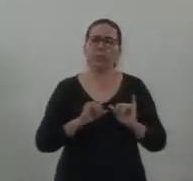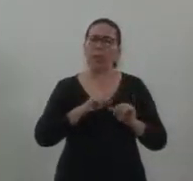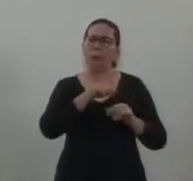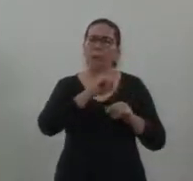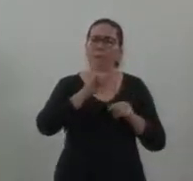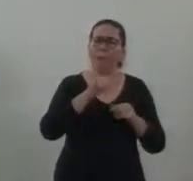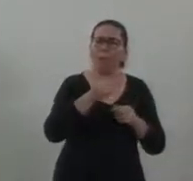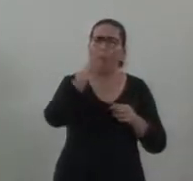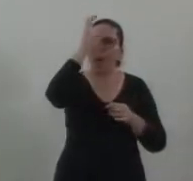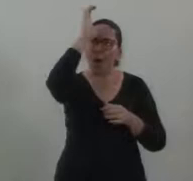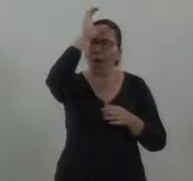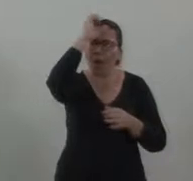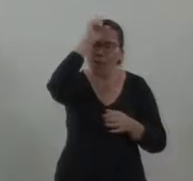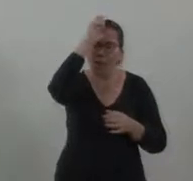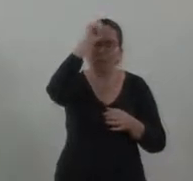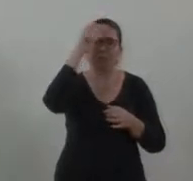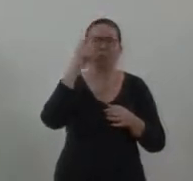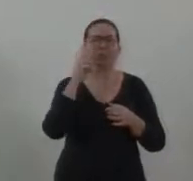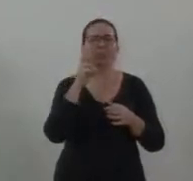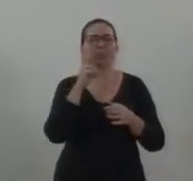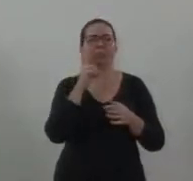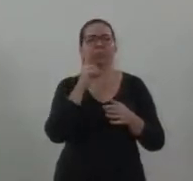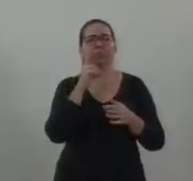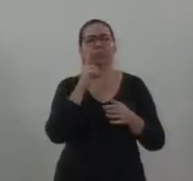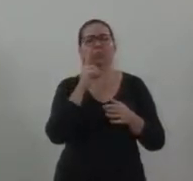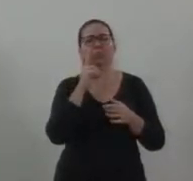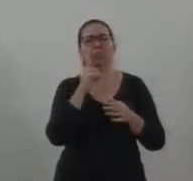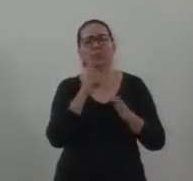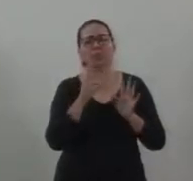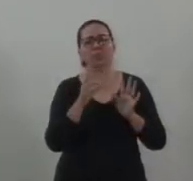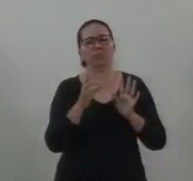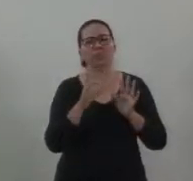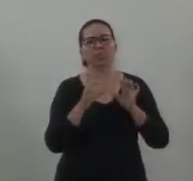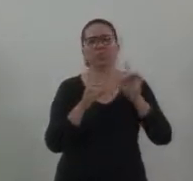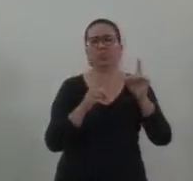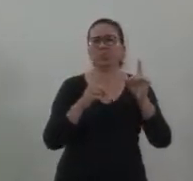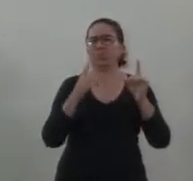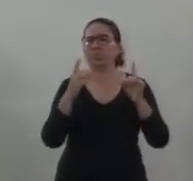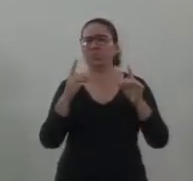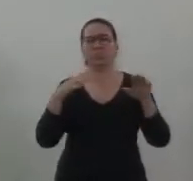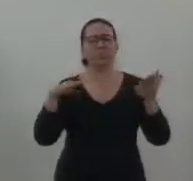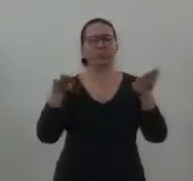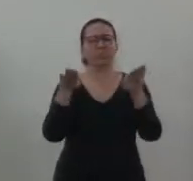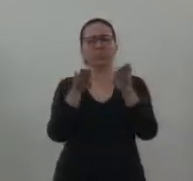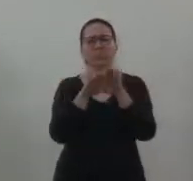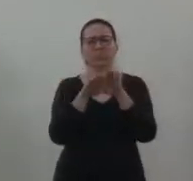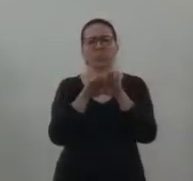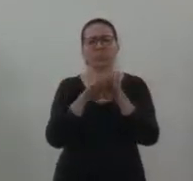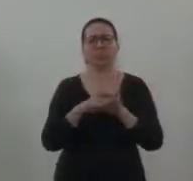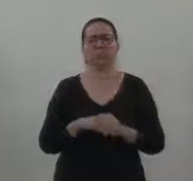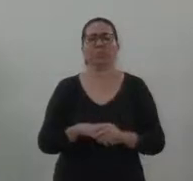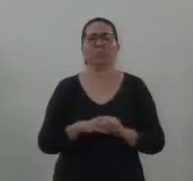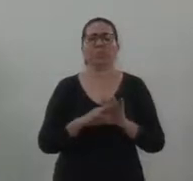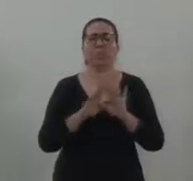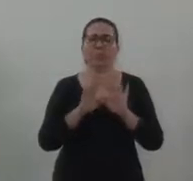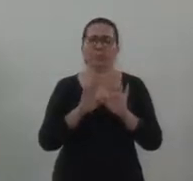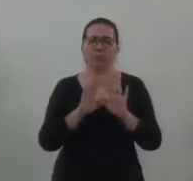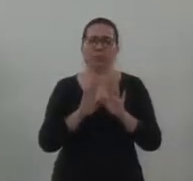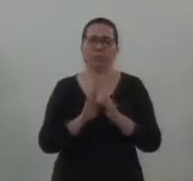em um e nem no outro. Mas, presidente,